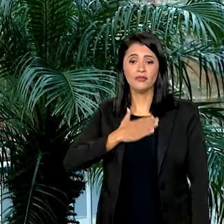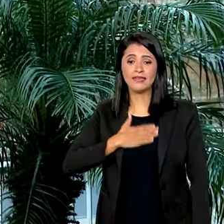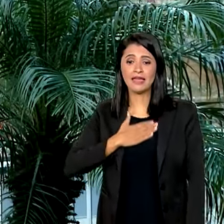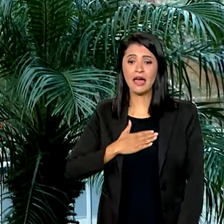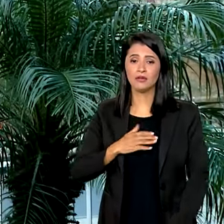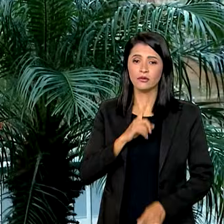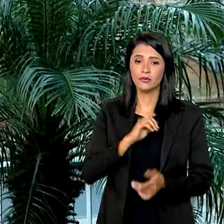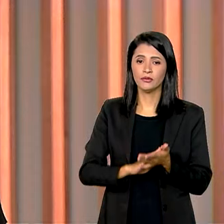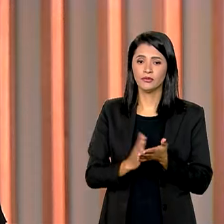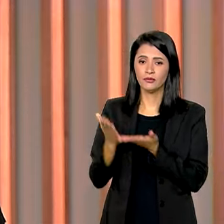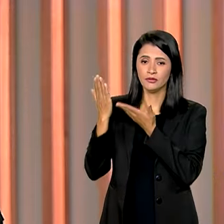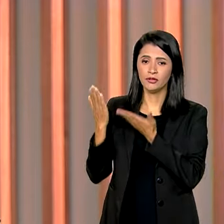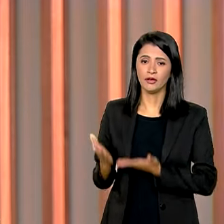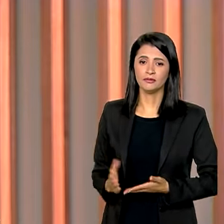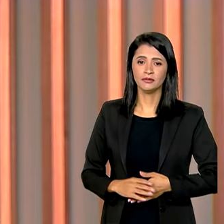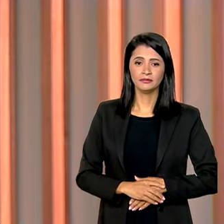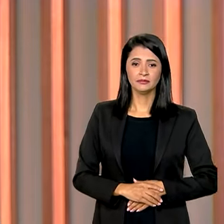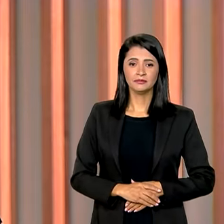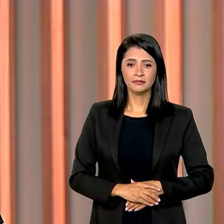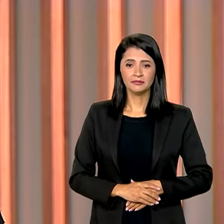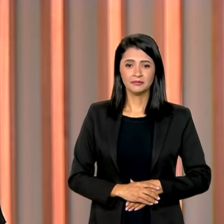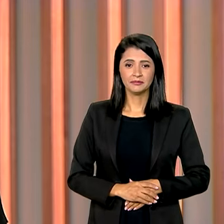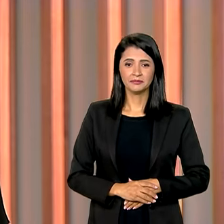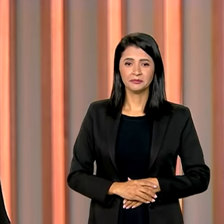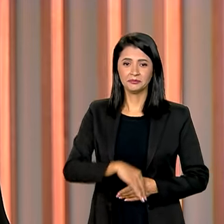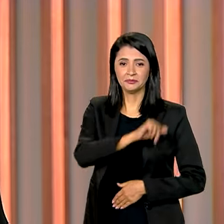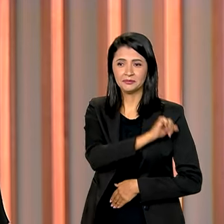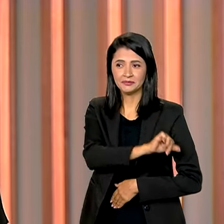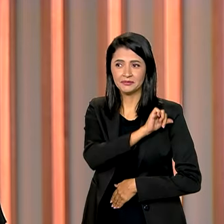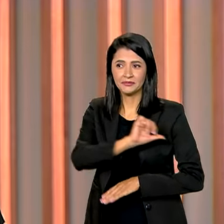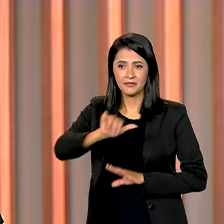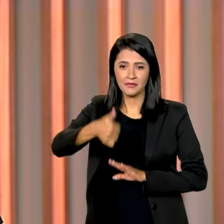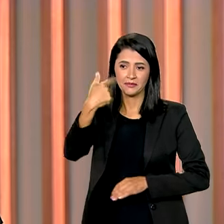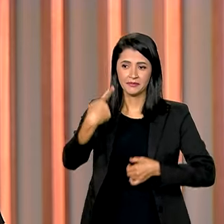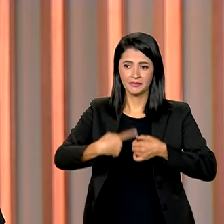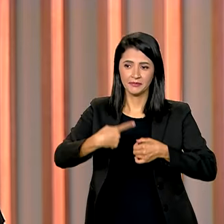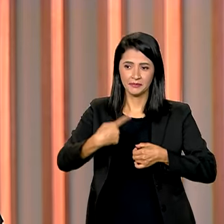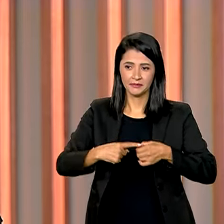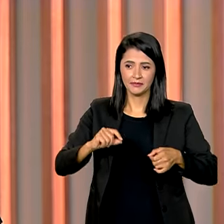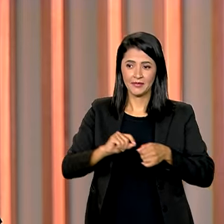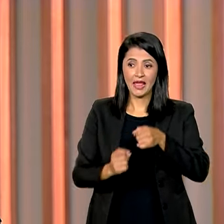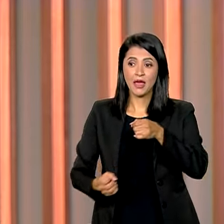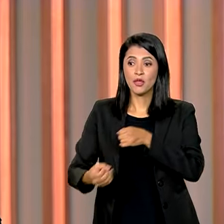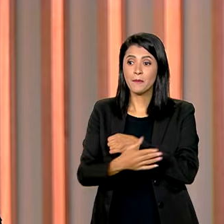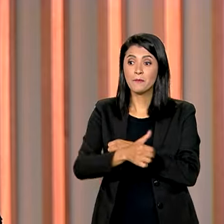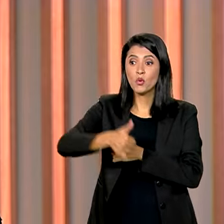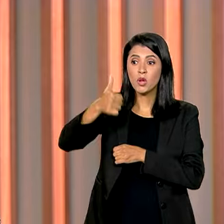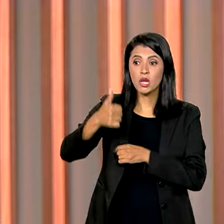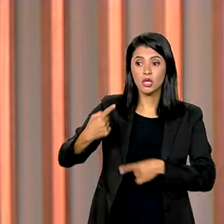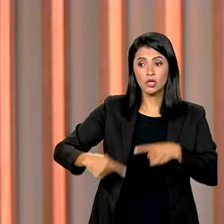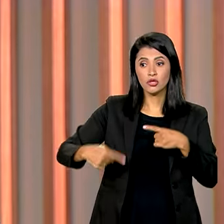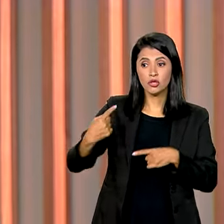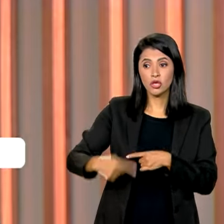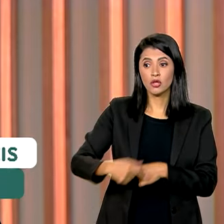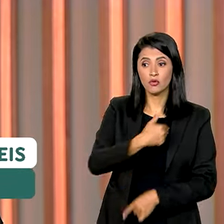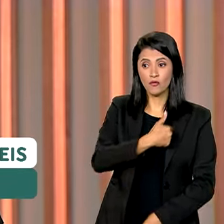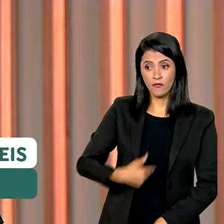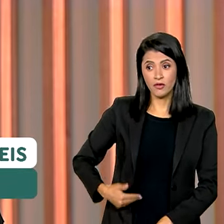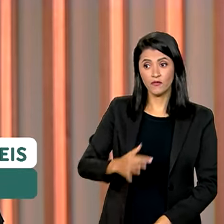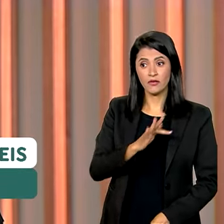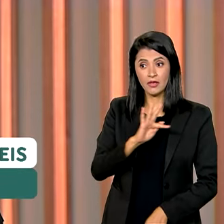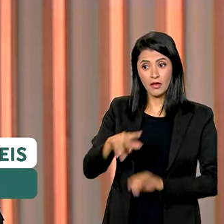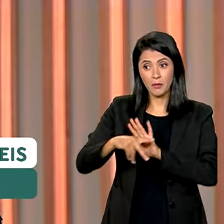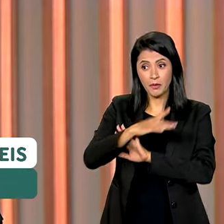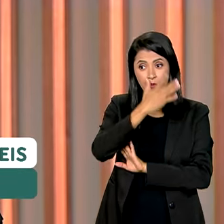Janeiro, Tiago Pimenta. O Rio de Janeiro é a primeira cidade a executar a nova política pública do governo federal voltada para